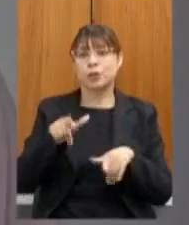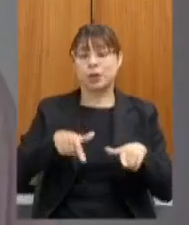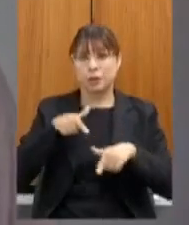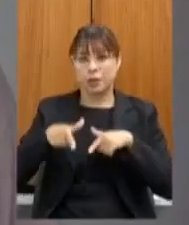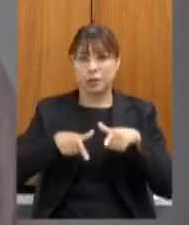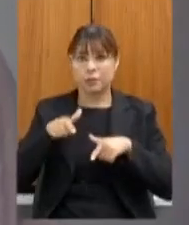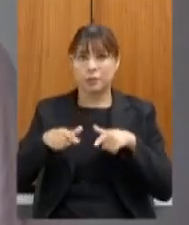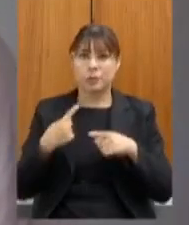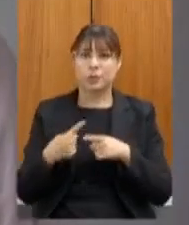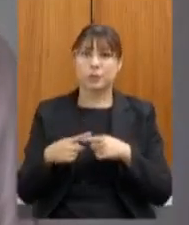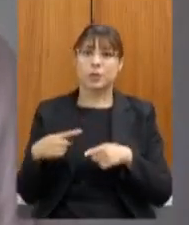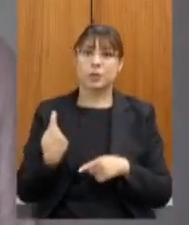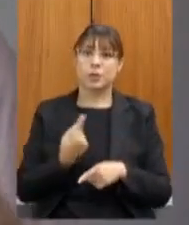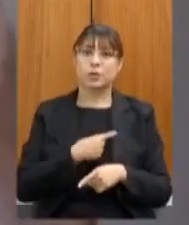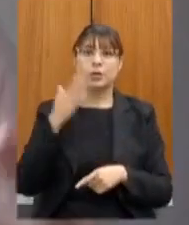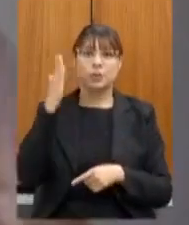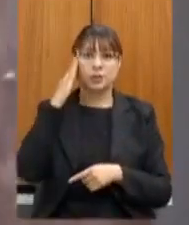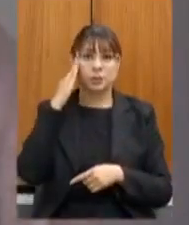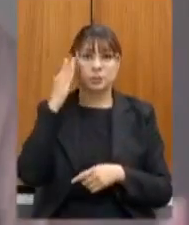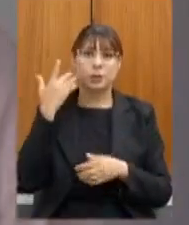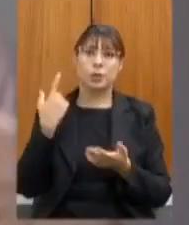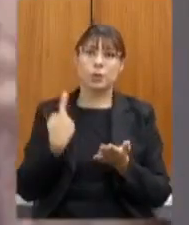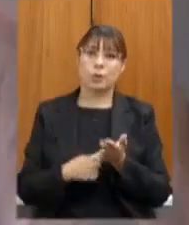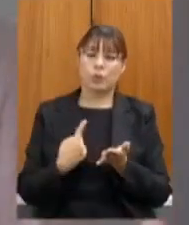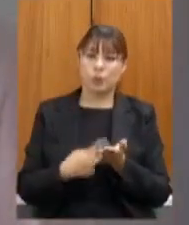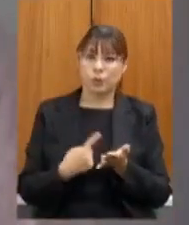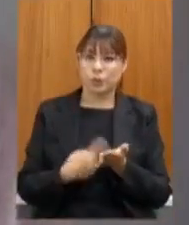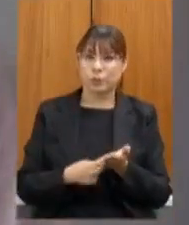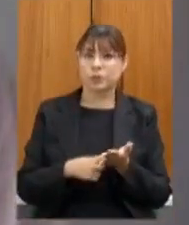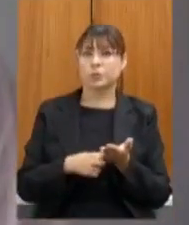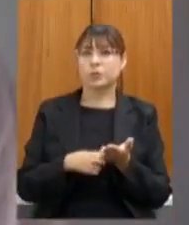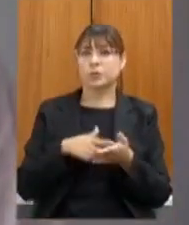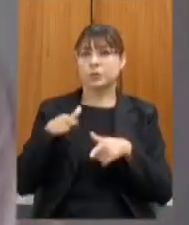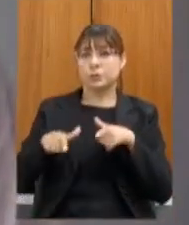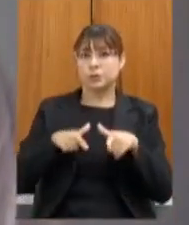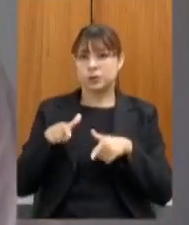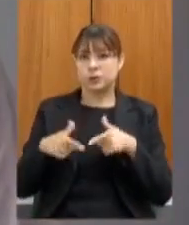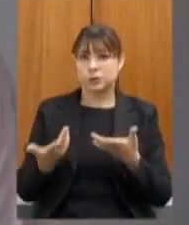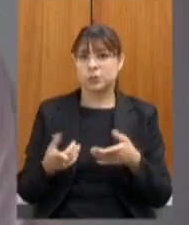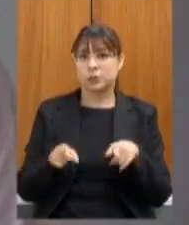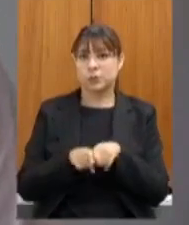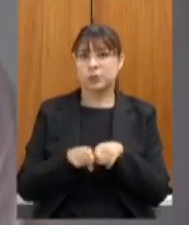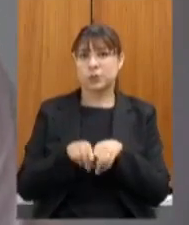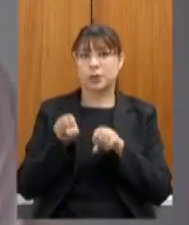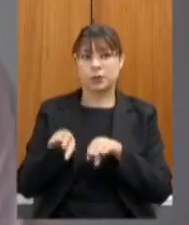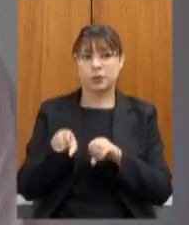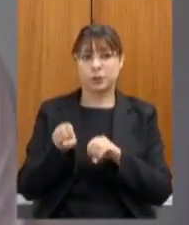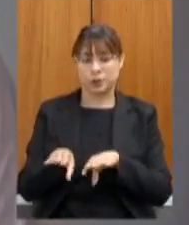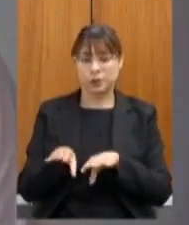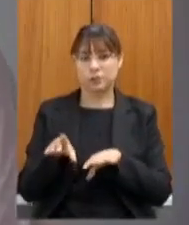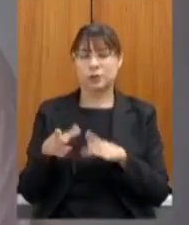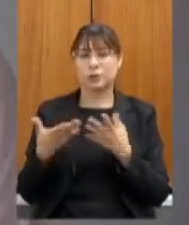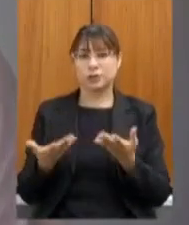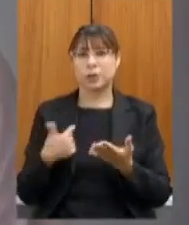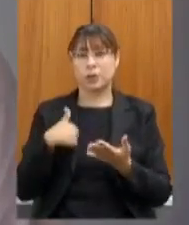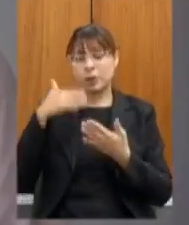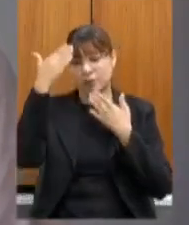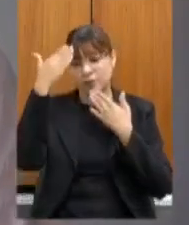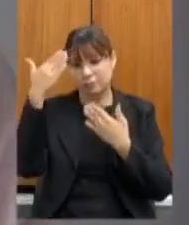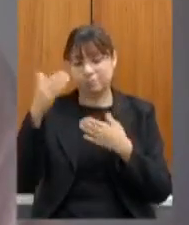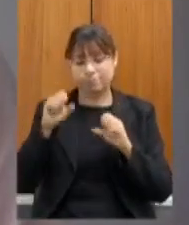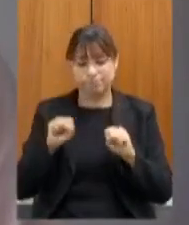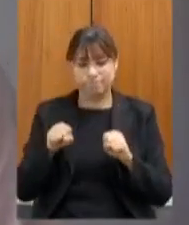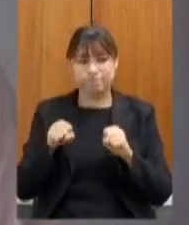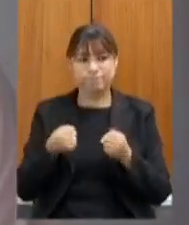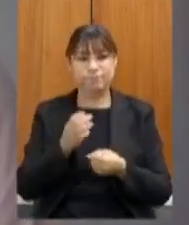sabe do compromisso com o serviço público com a educação então agradeço muito a garra